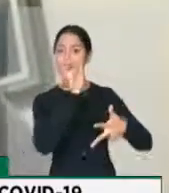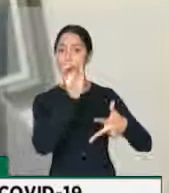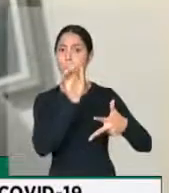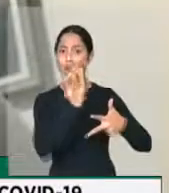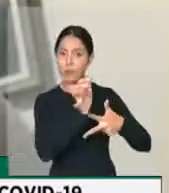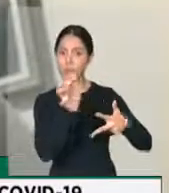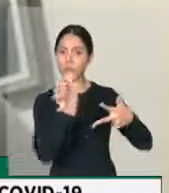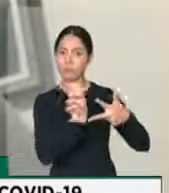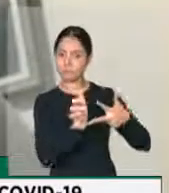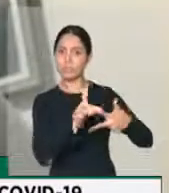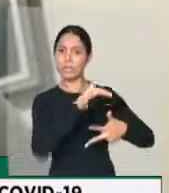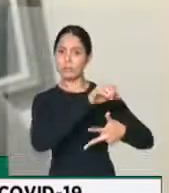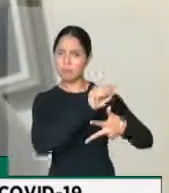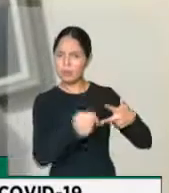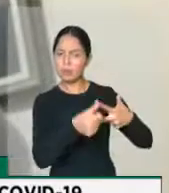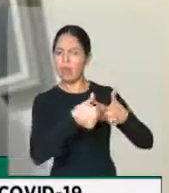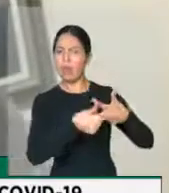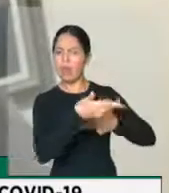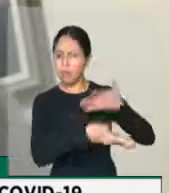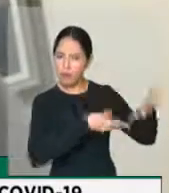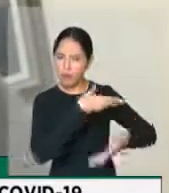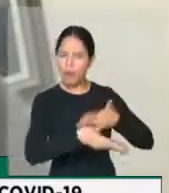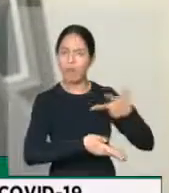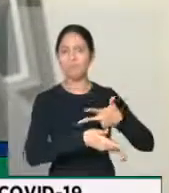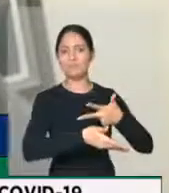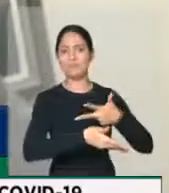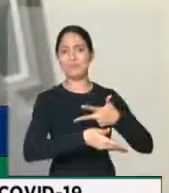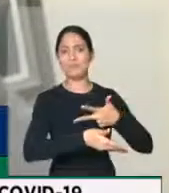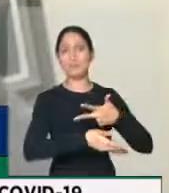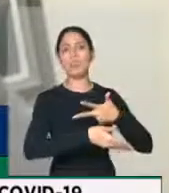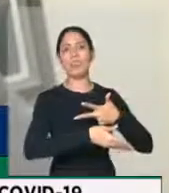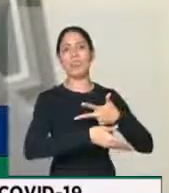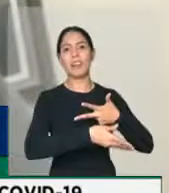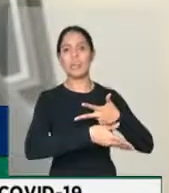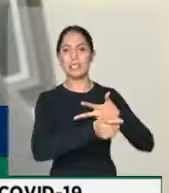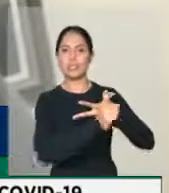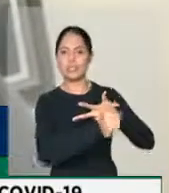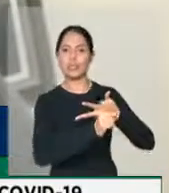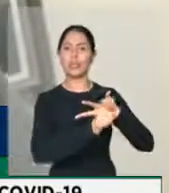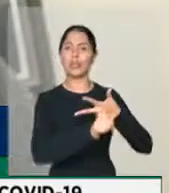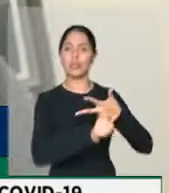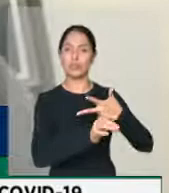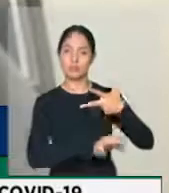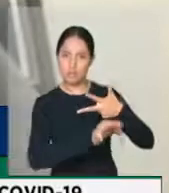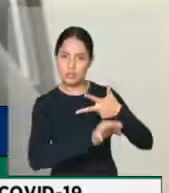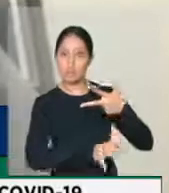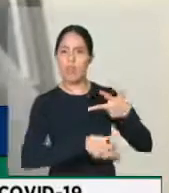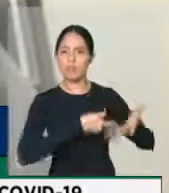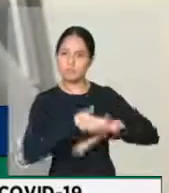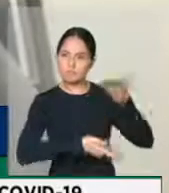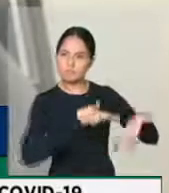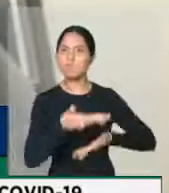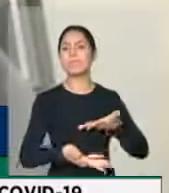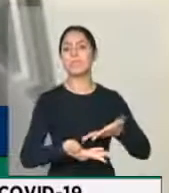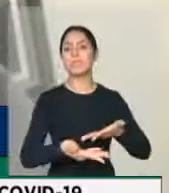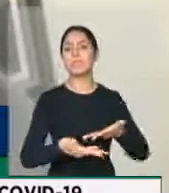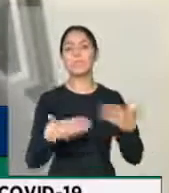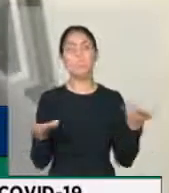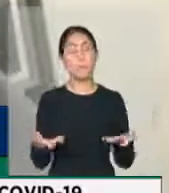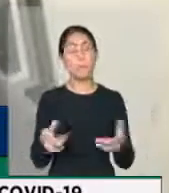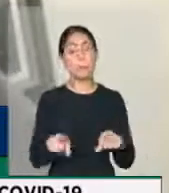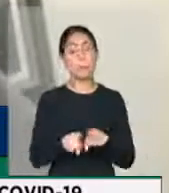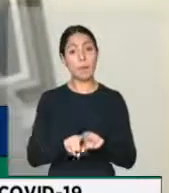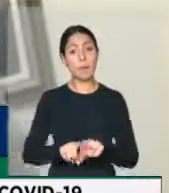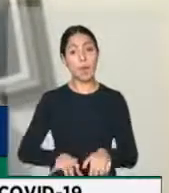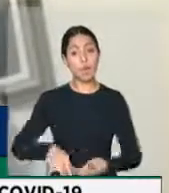Nós sabemos que foram noites e noites adentro nos últimos dias. Eu quero ressaltar aqui o papel do nosso líder, Carlos Sampaio, que nos